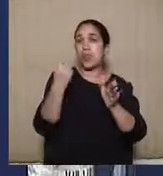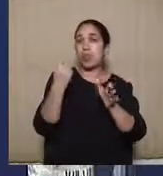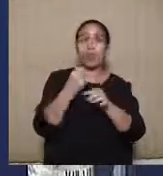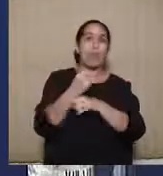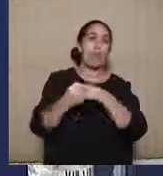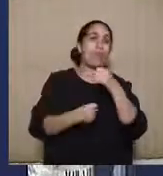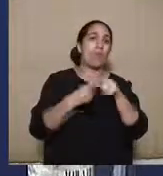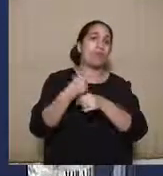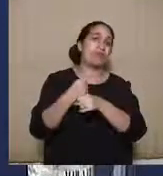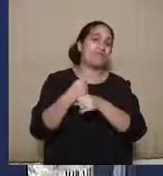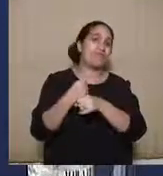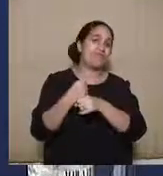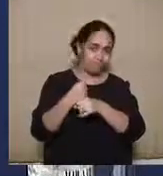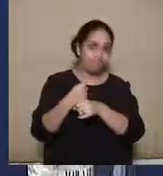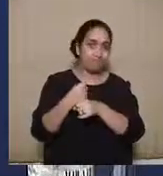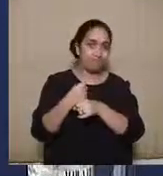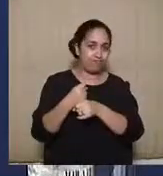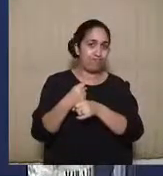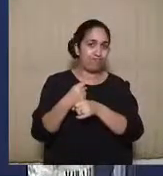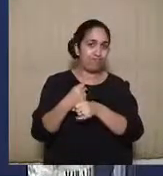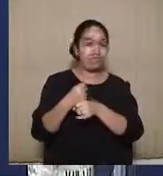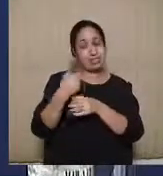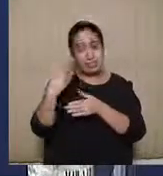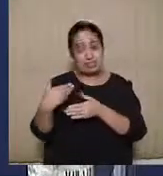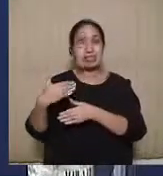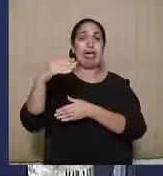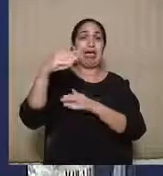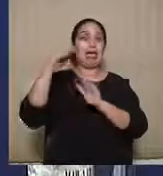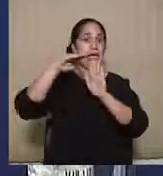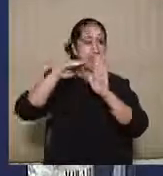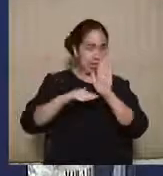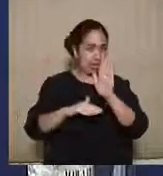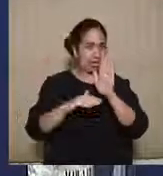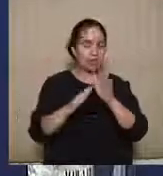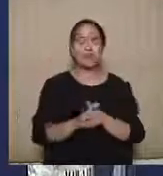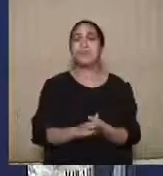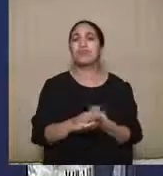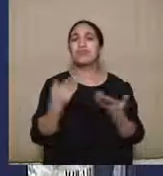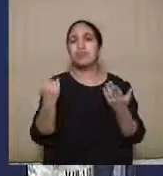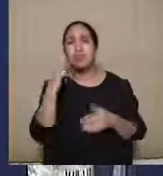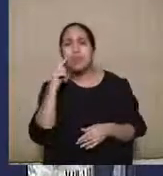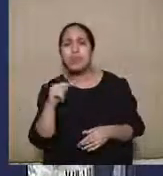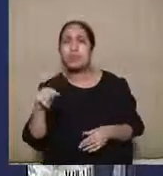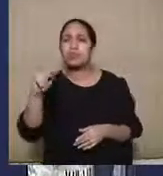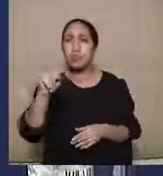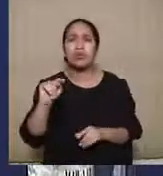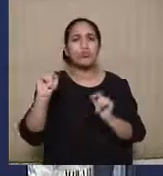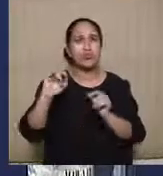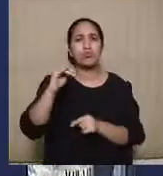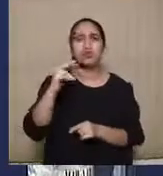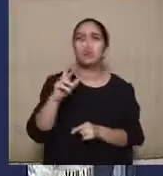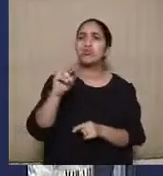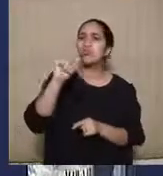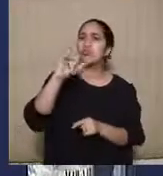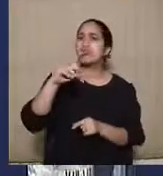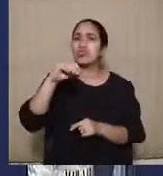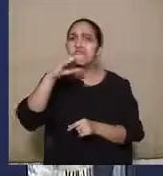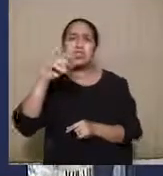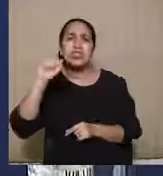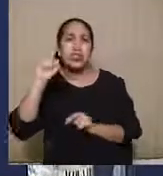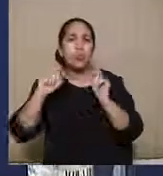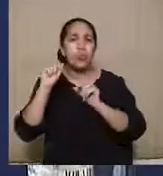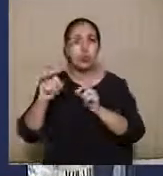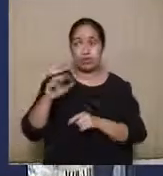a contar do início da vigência da norma. Isso projetado para a jurisdição vem dizer o seguinte, que o